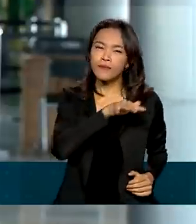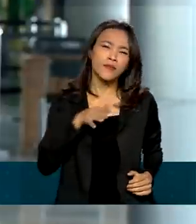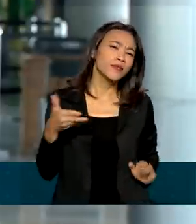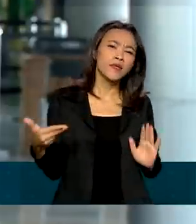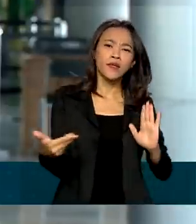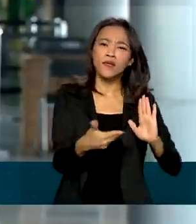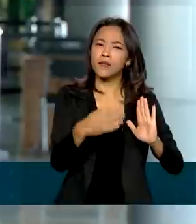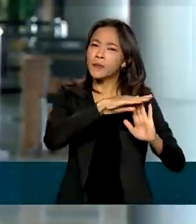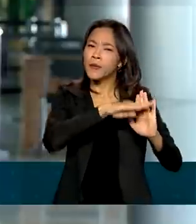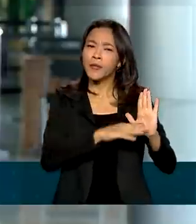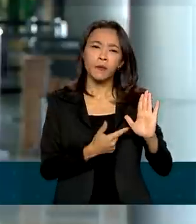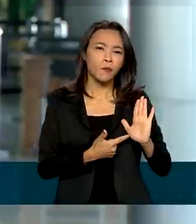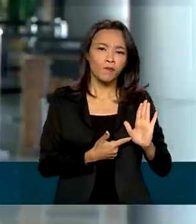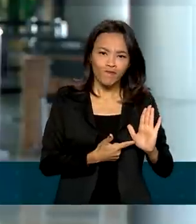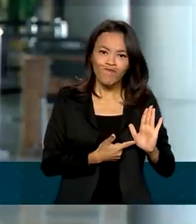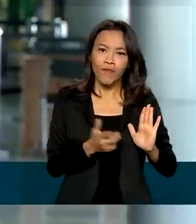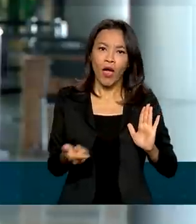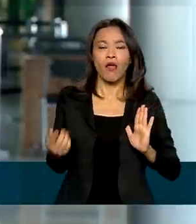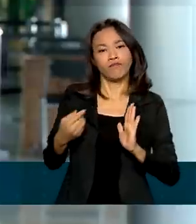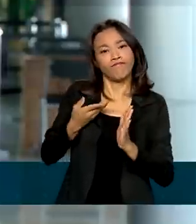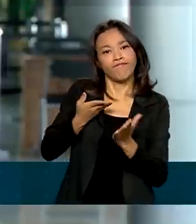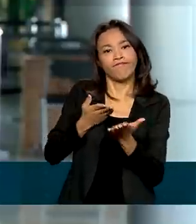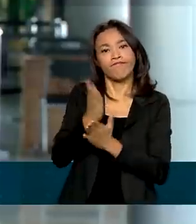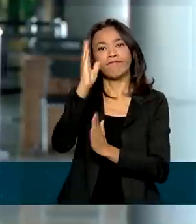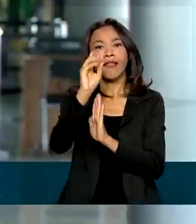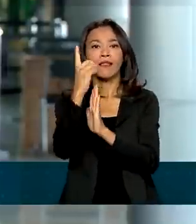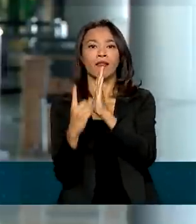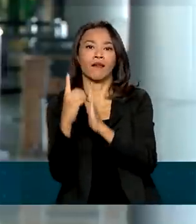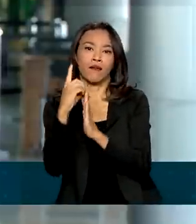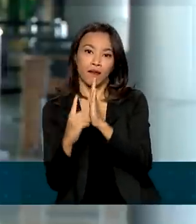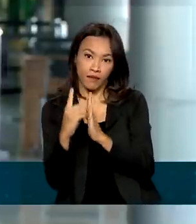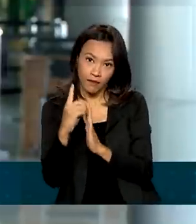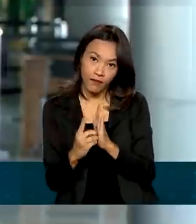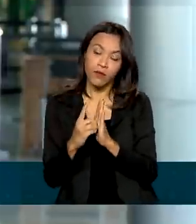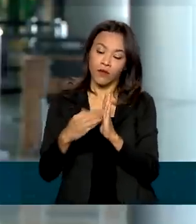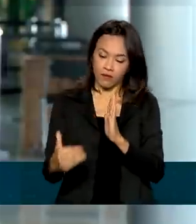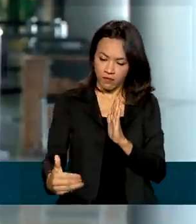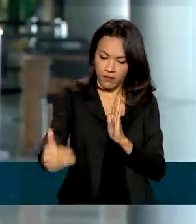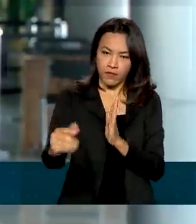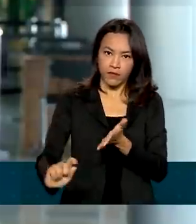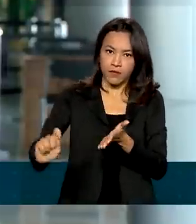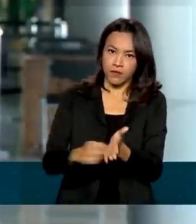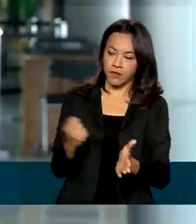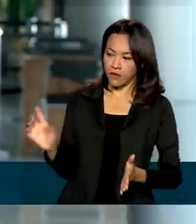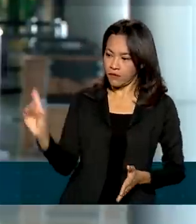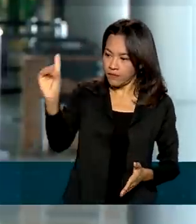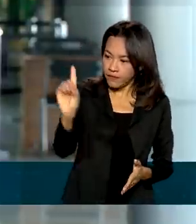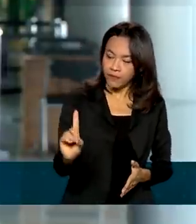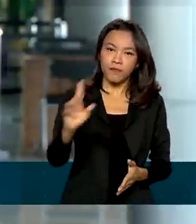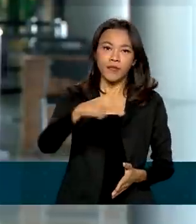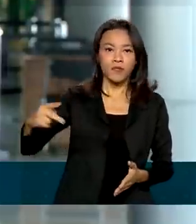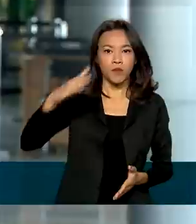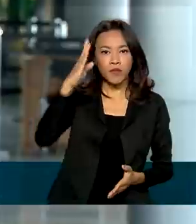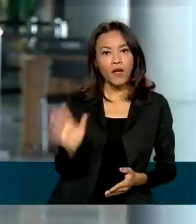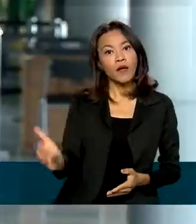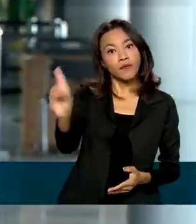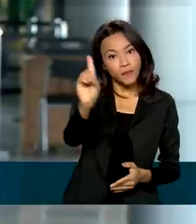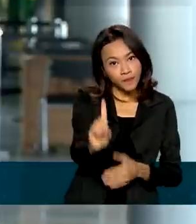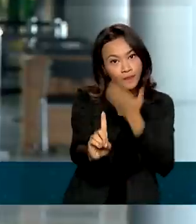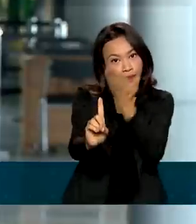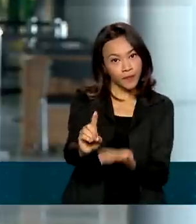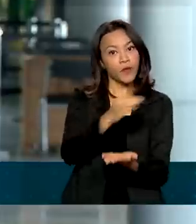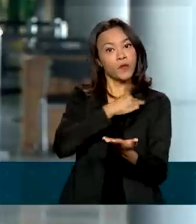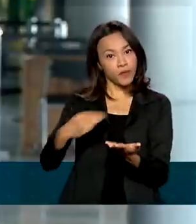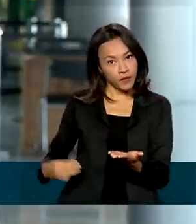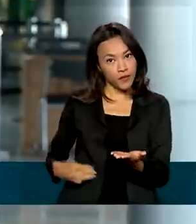formalizados por meio de decretos. No caso, um deles será assinado pelo presidente Jair Bolsonaro e também pelo ministro do Meio Ambiente,